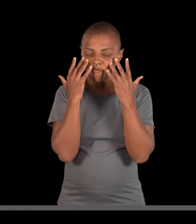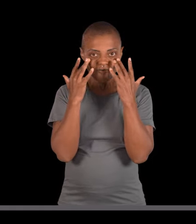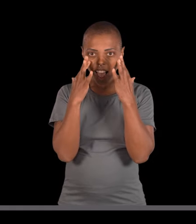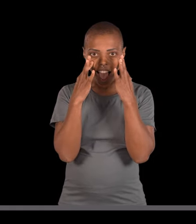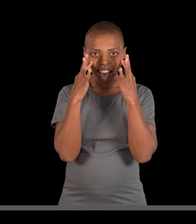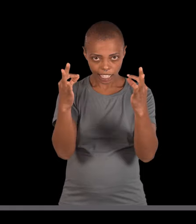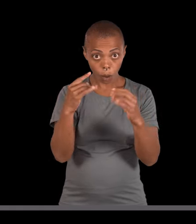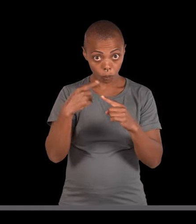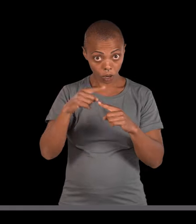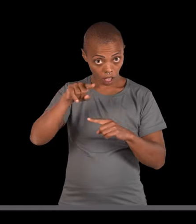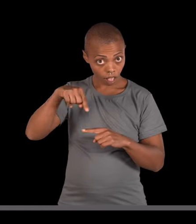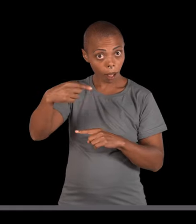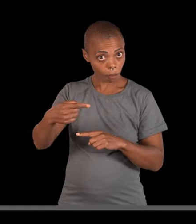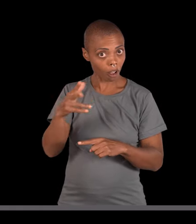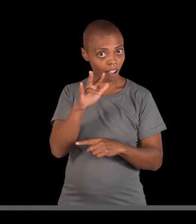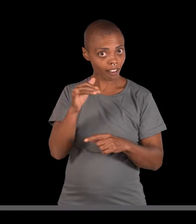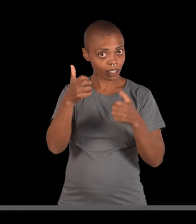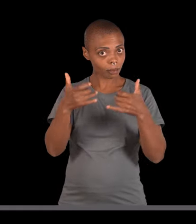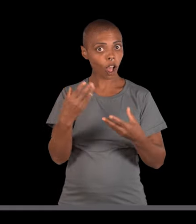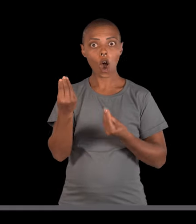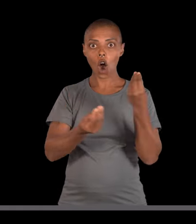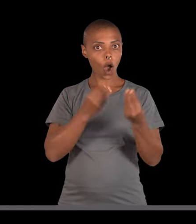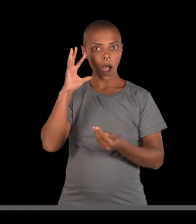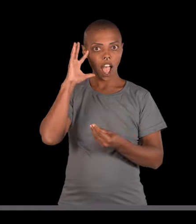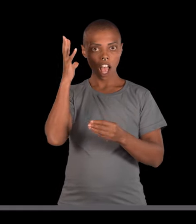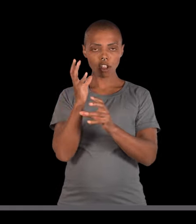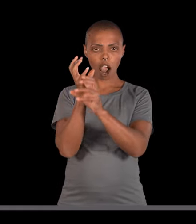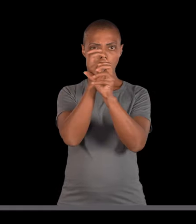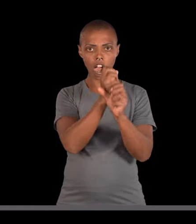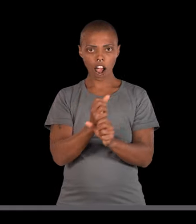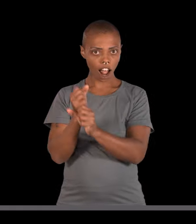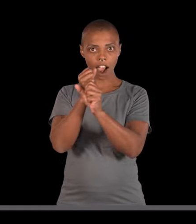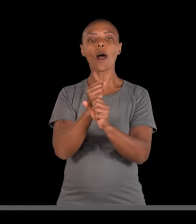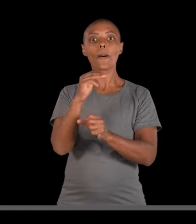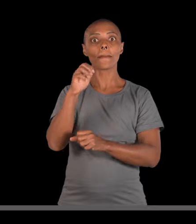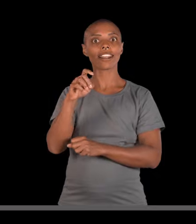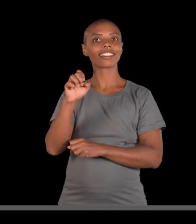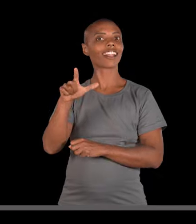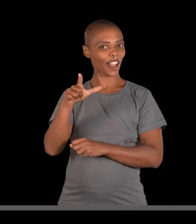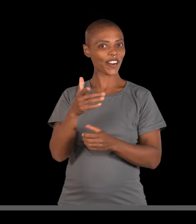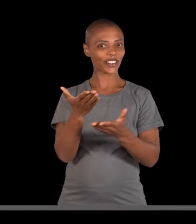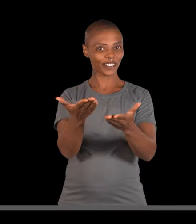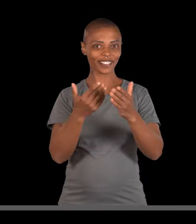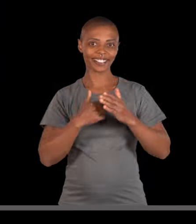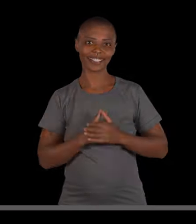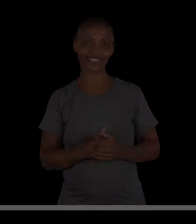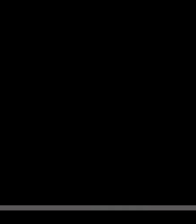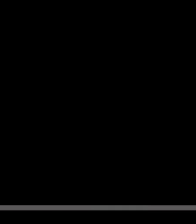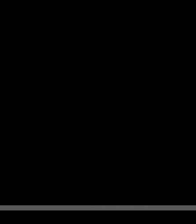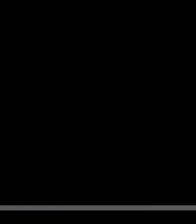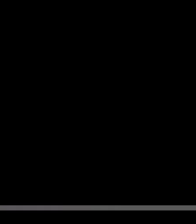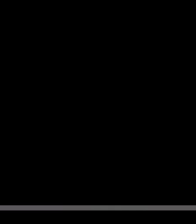porque depois da vinheta tem como resolver problemas de primeira lei de Mendel pra você.